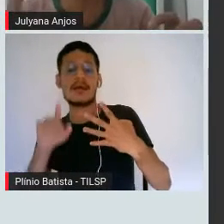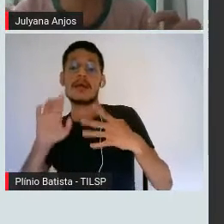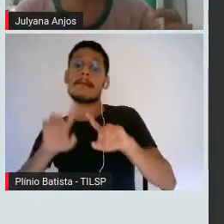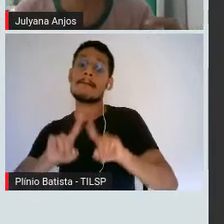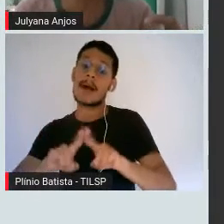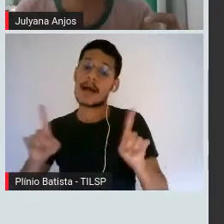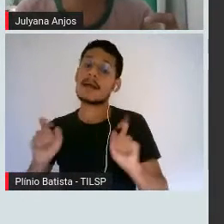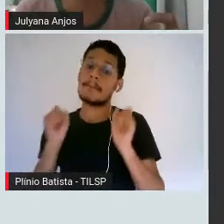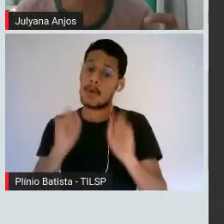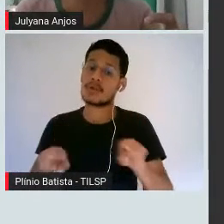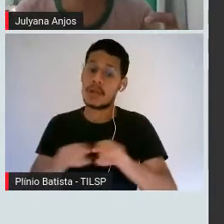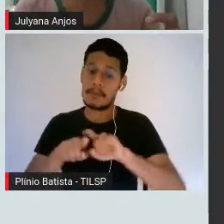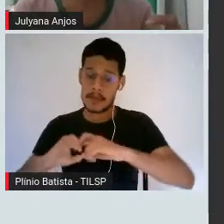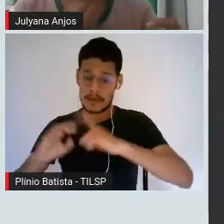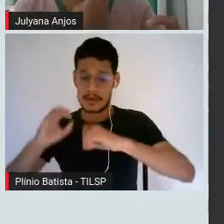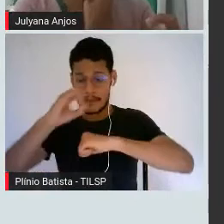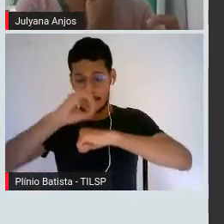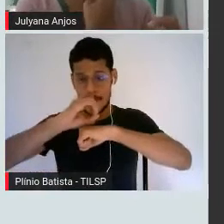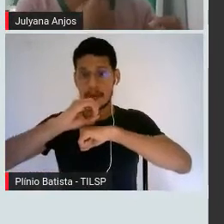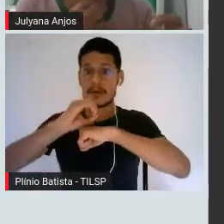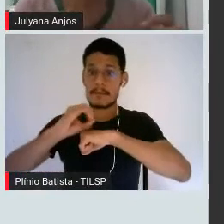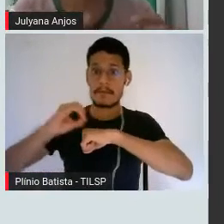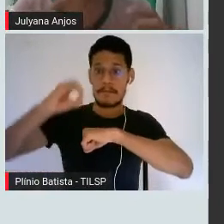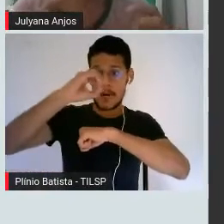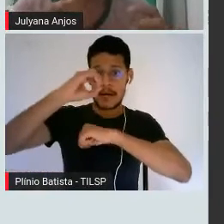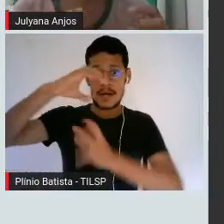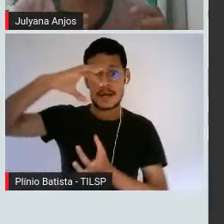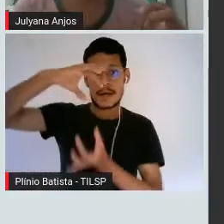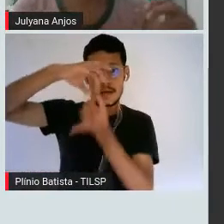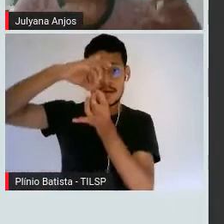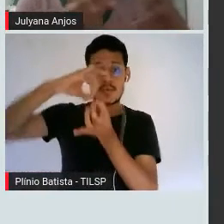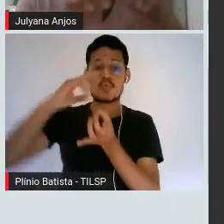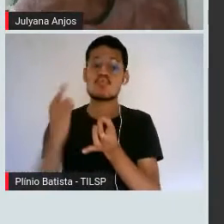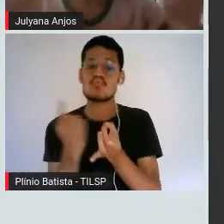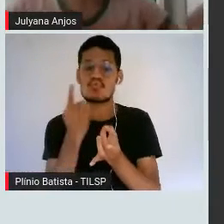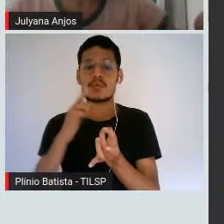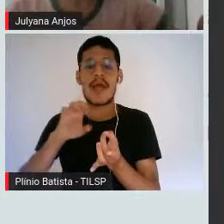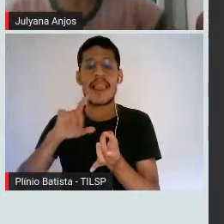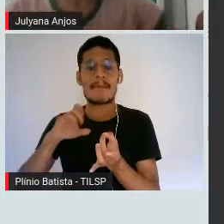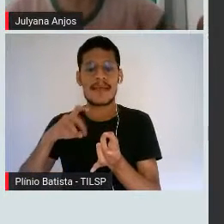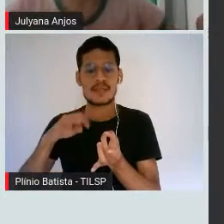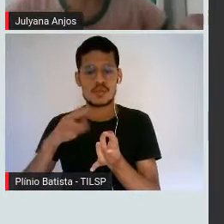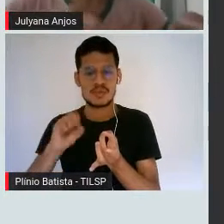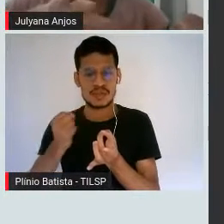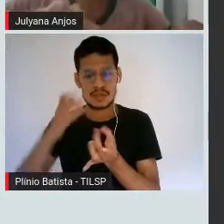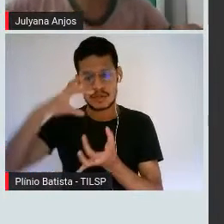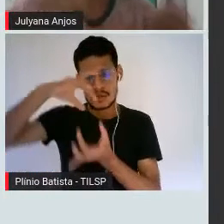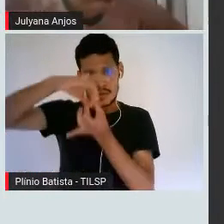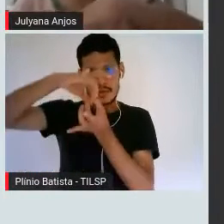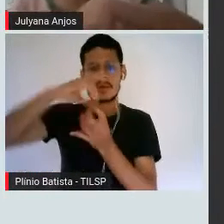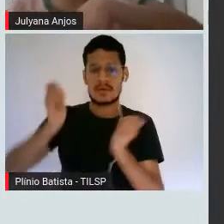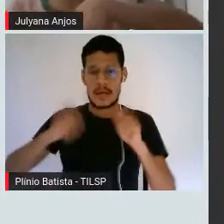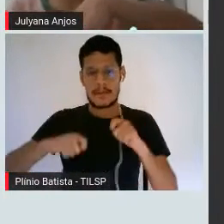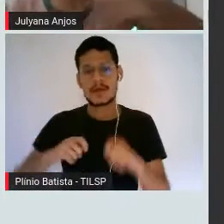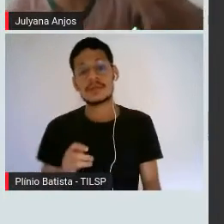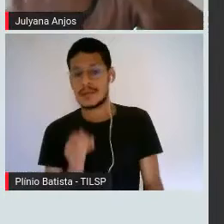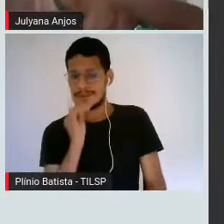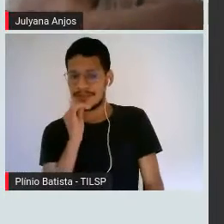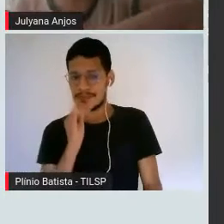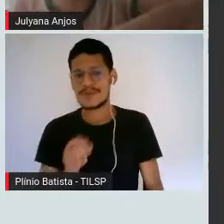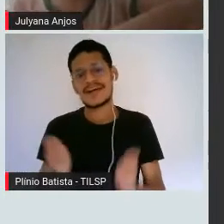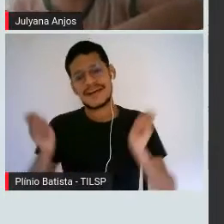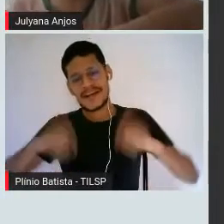dupla com um único elemento. E isso faz com que a estrutura, que era linear, faça, meio que se torça.